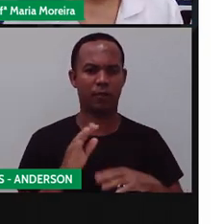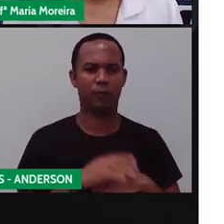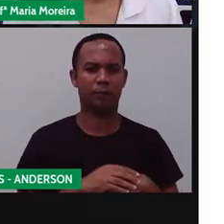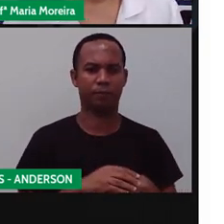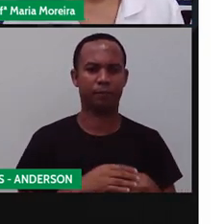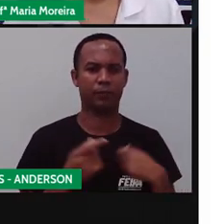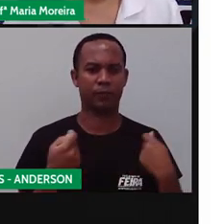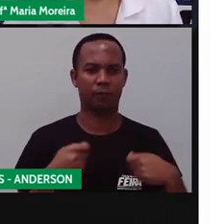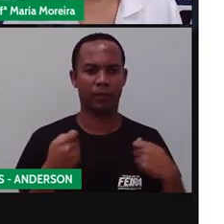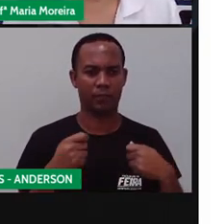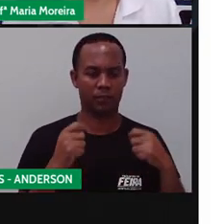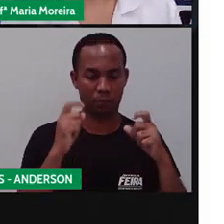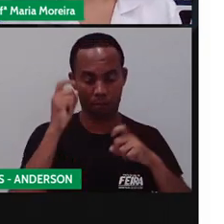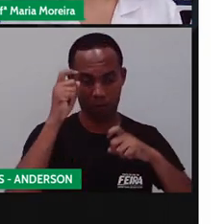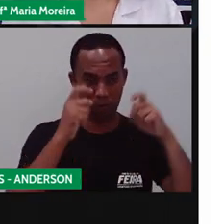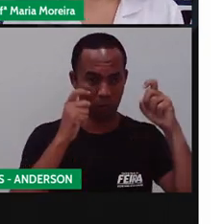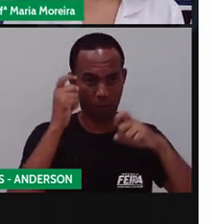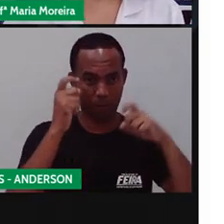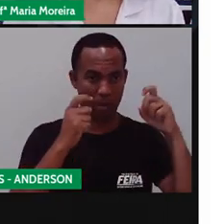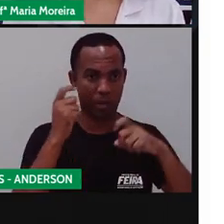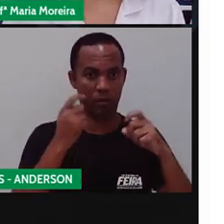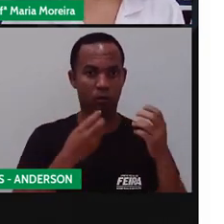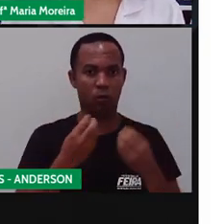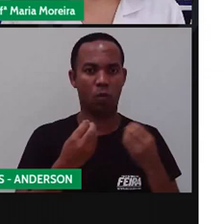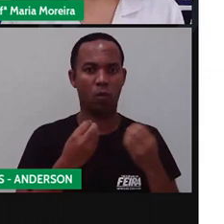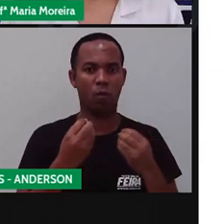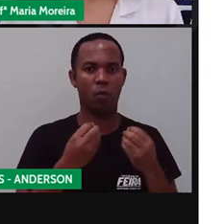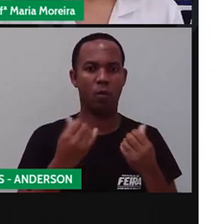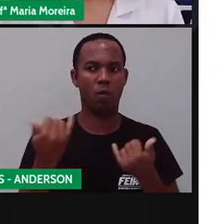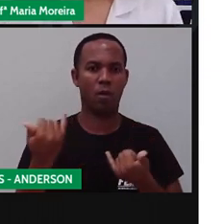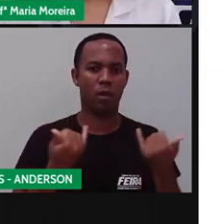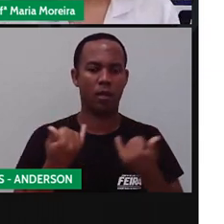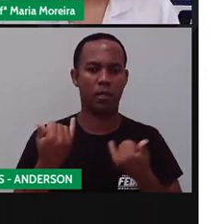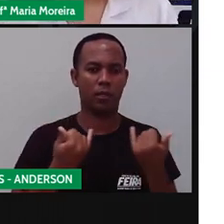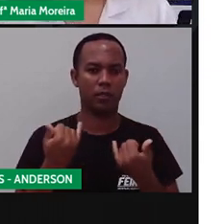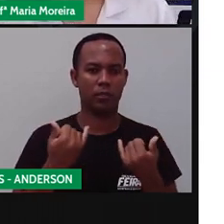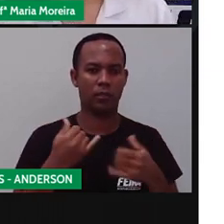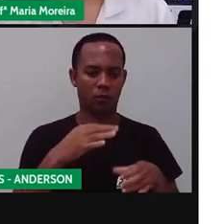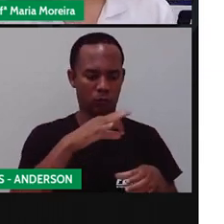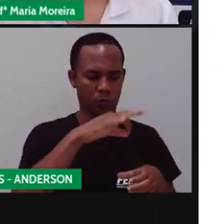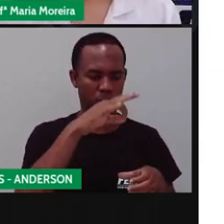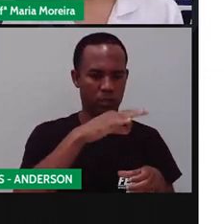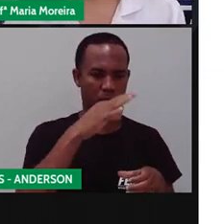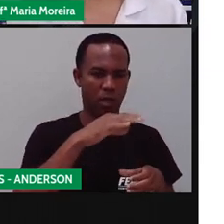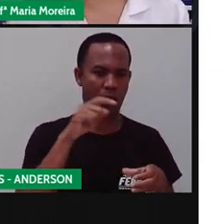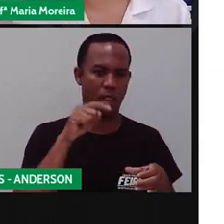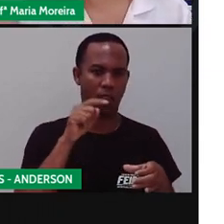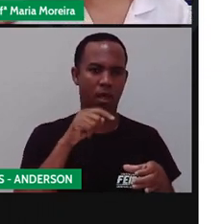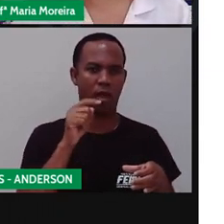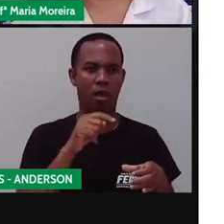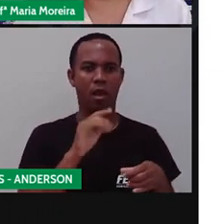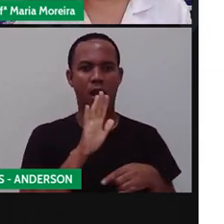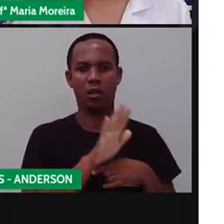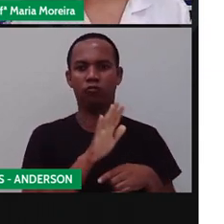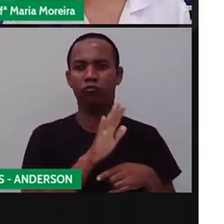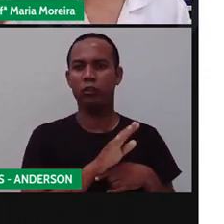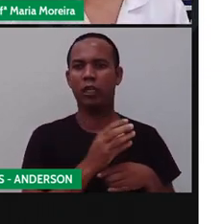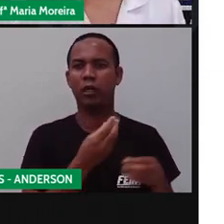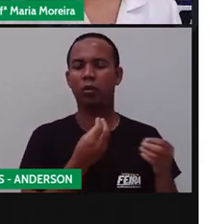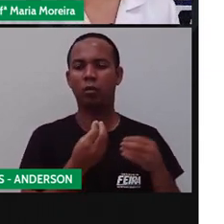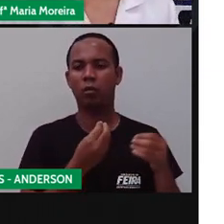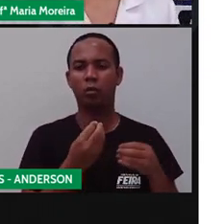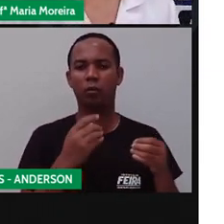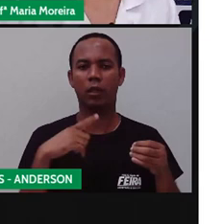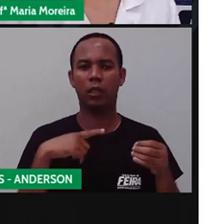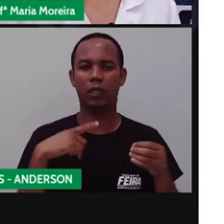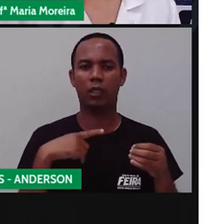aí. Eu preciso me preocupar com o quê? Com a orientação em preparar o chá, que é um texto do quê? De instrução. E vai